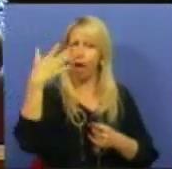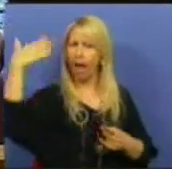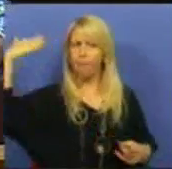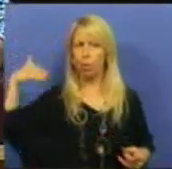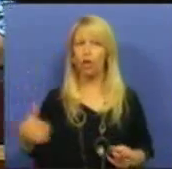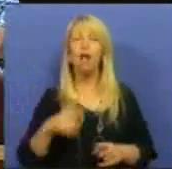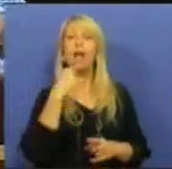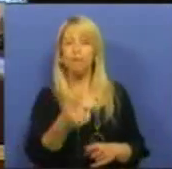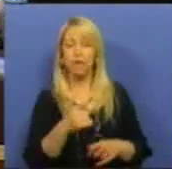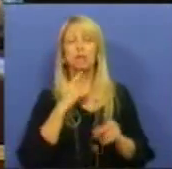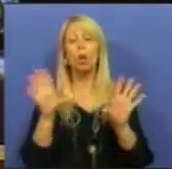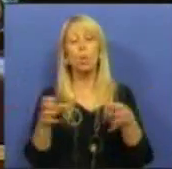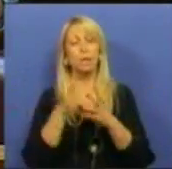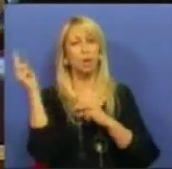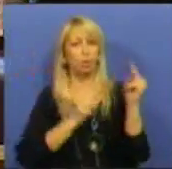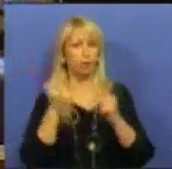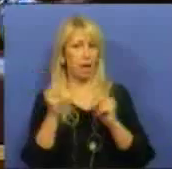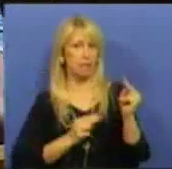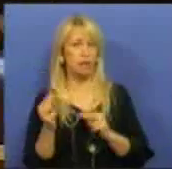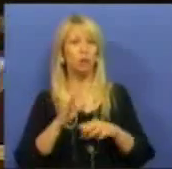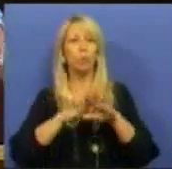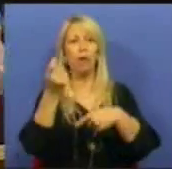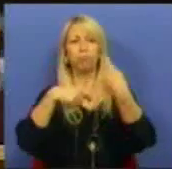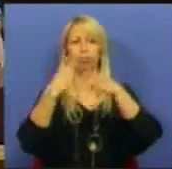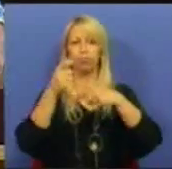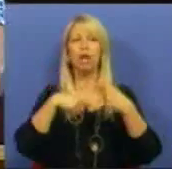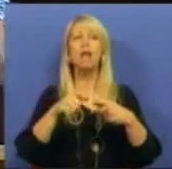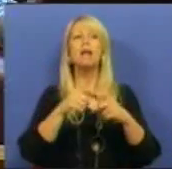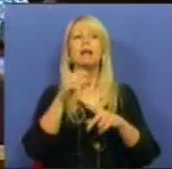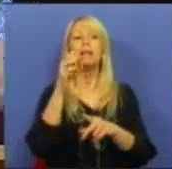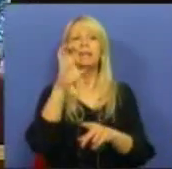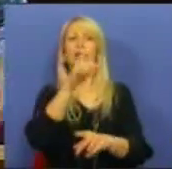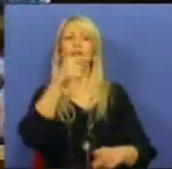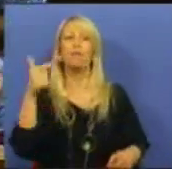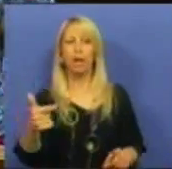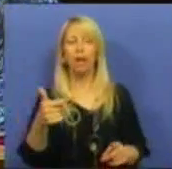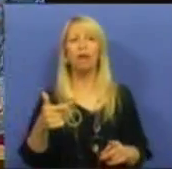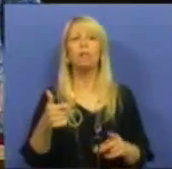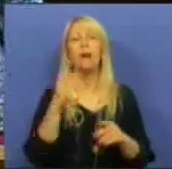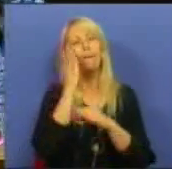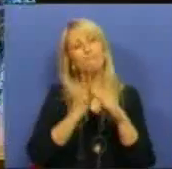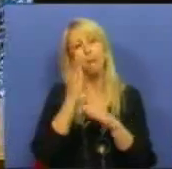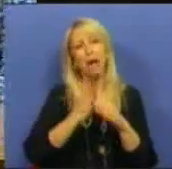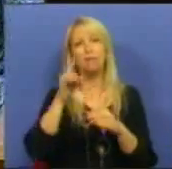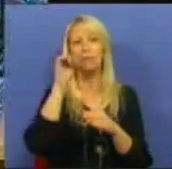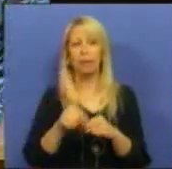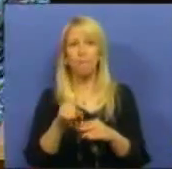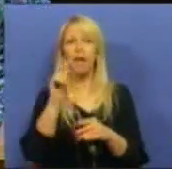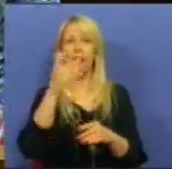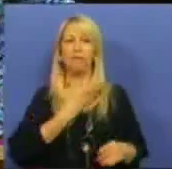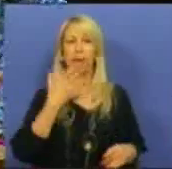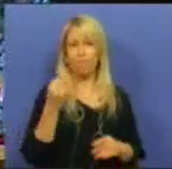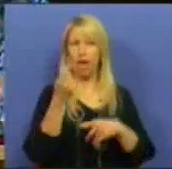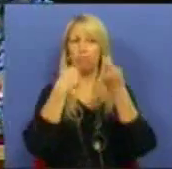propósito na Comissão de Finanças da alienação do CTT e da alienação parcial da participação da EDP,